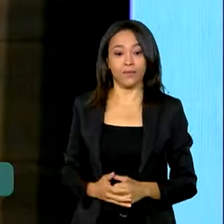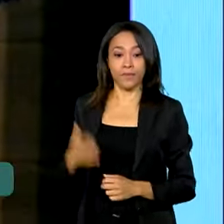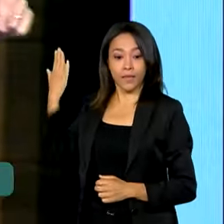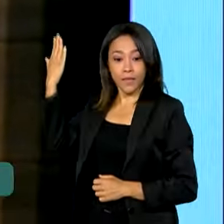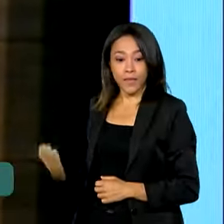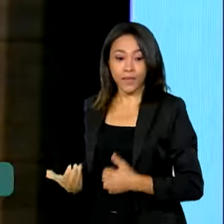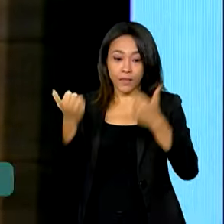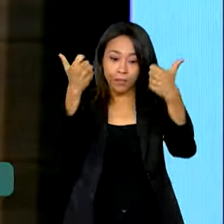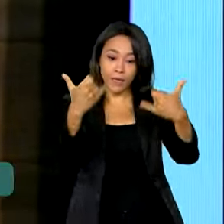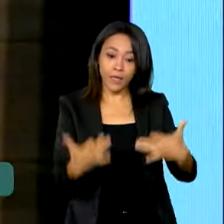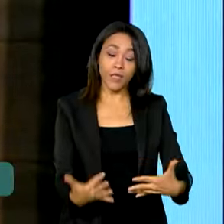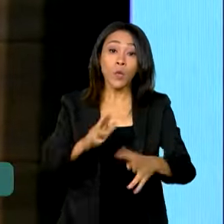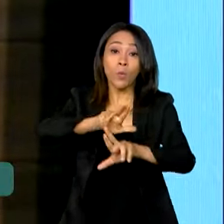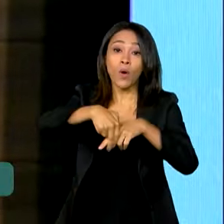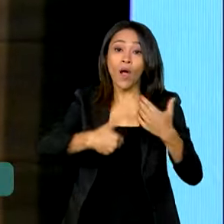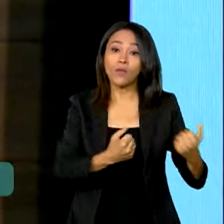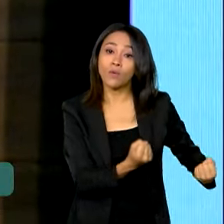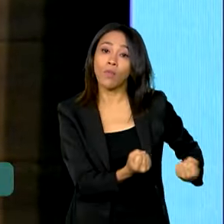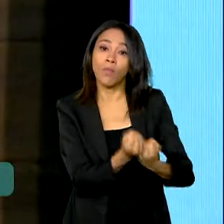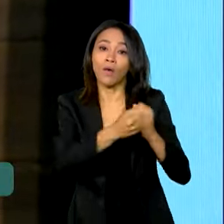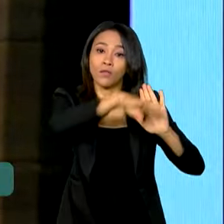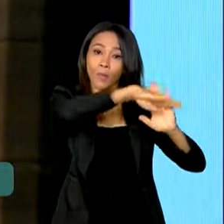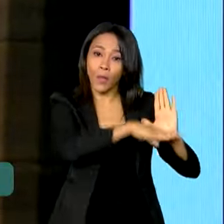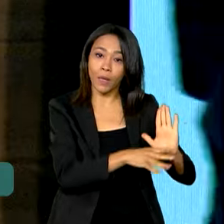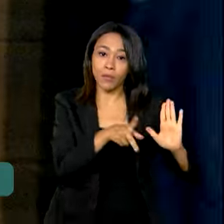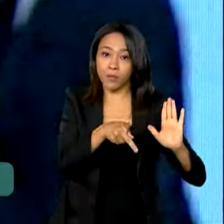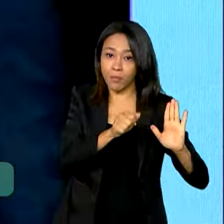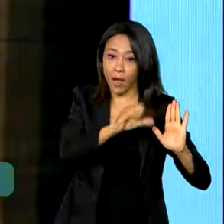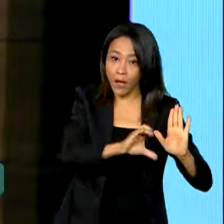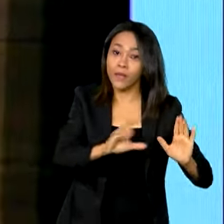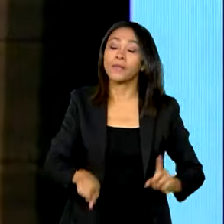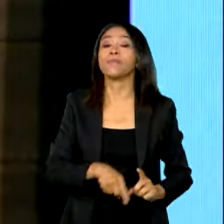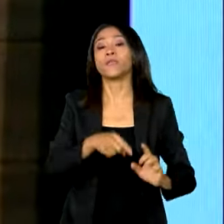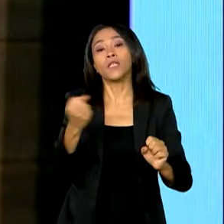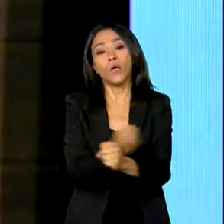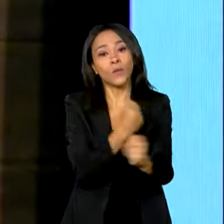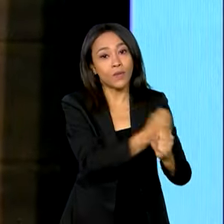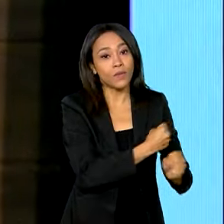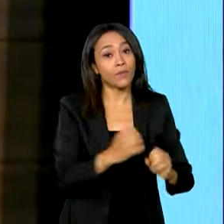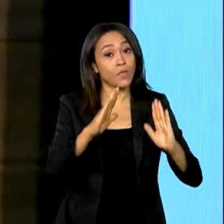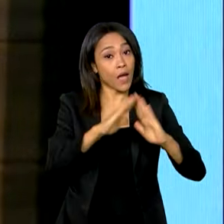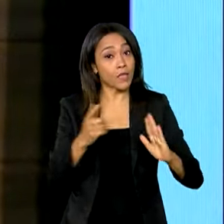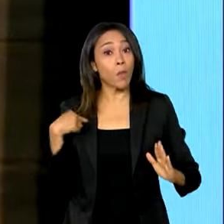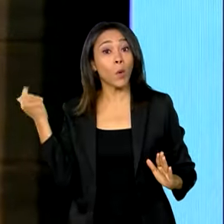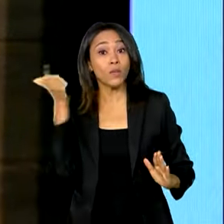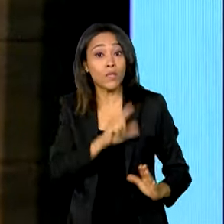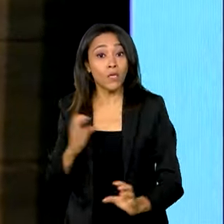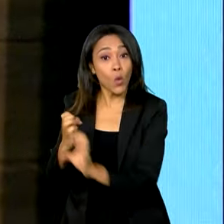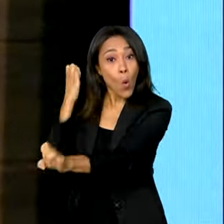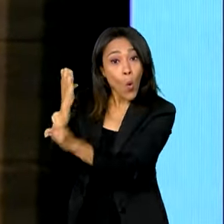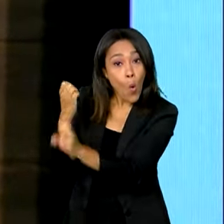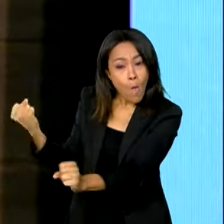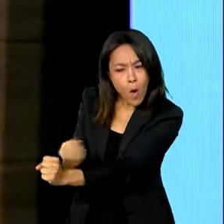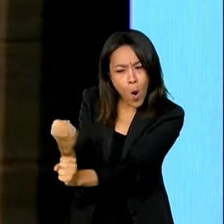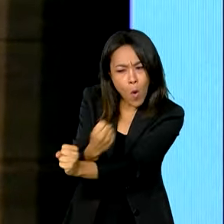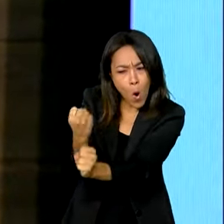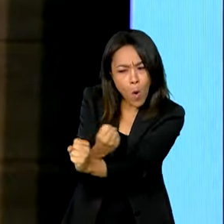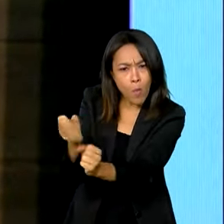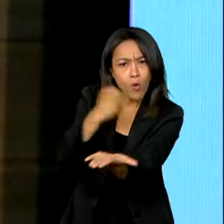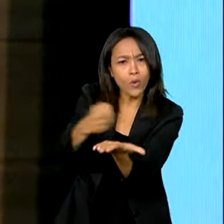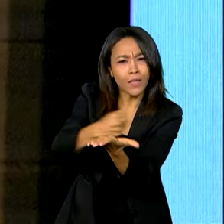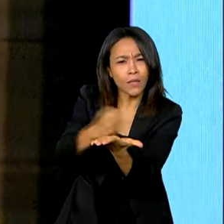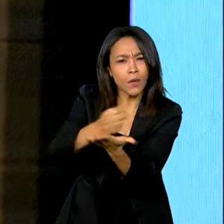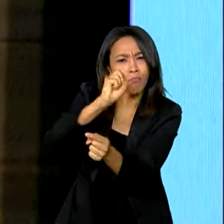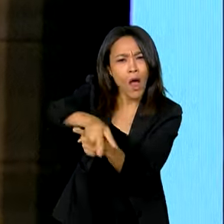obras do PAC, por conta das obras do Minha Casa Minha Vida, nós estamos chegando na construção civil ao pleno emprego. Isso é muito